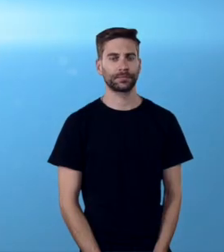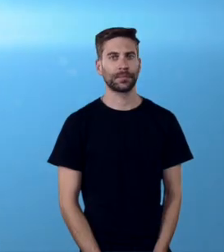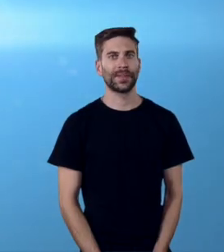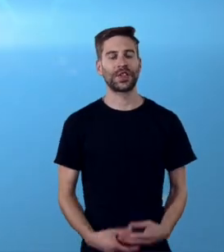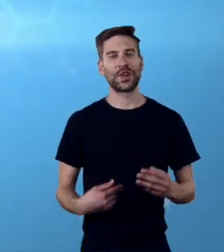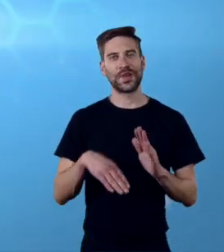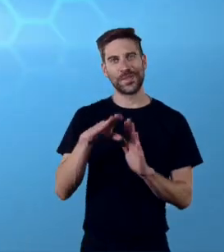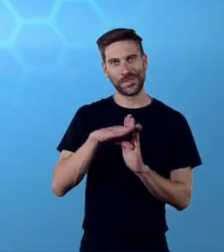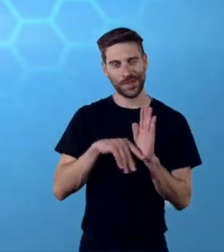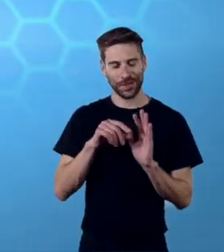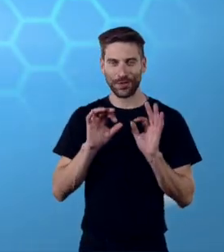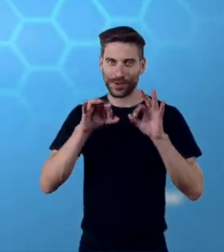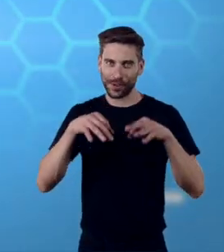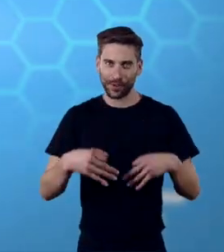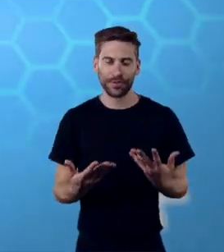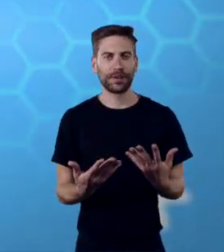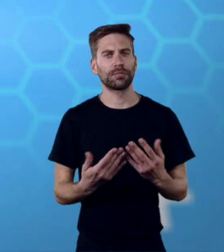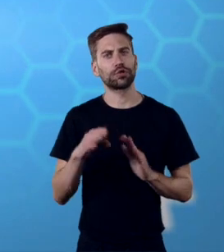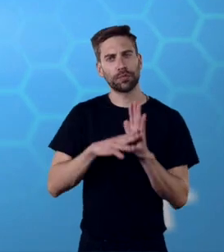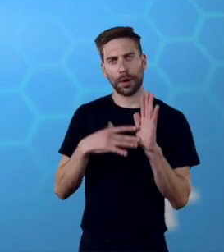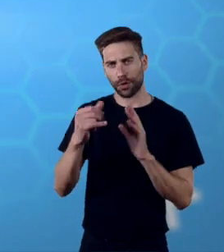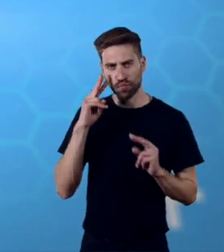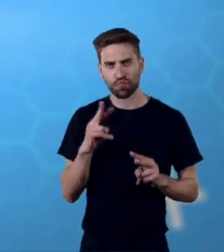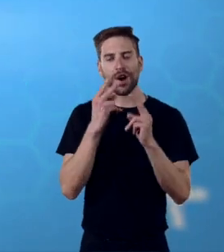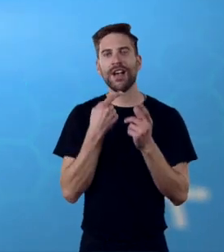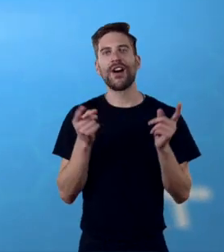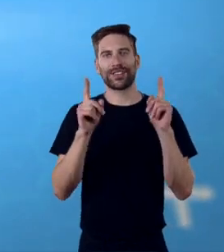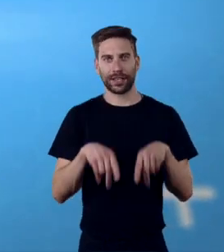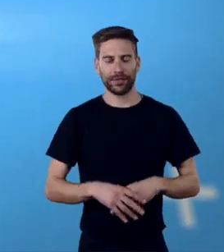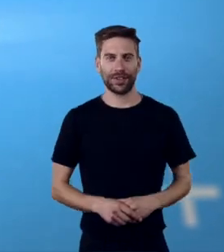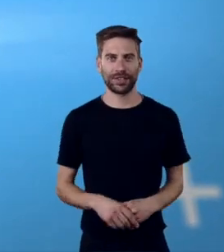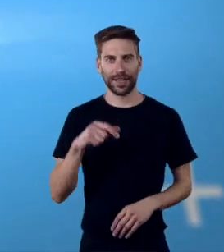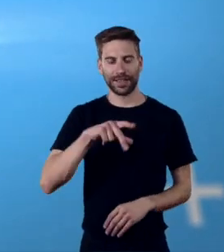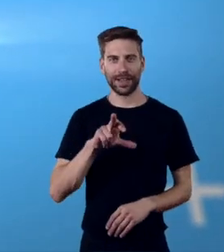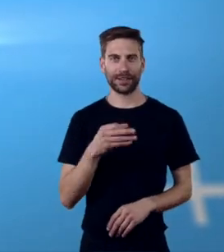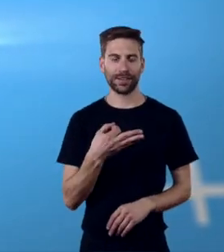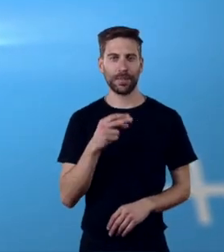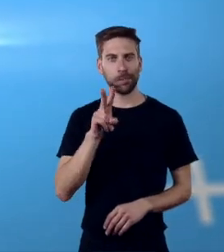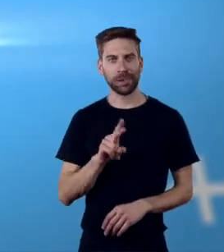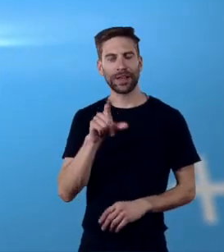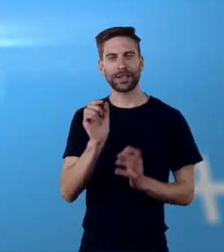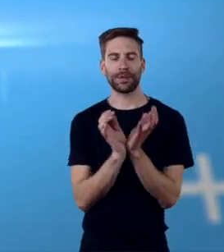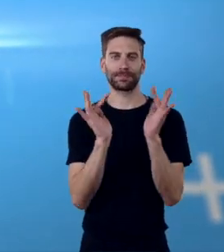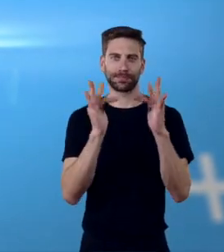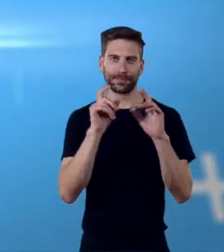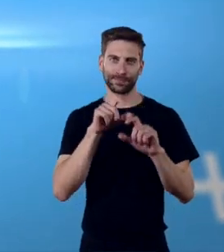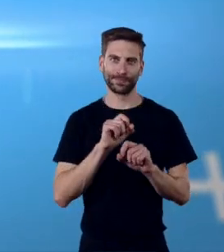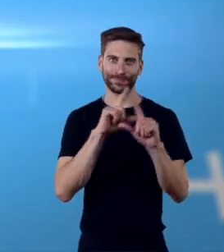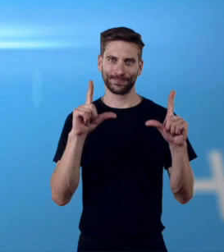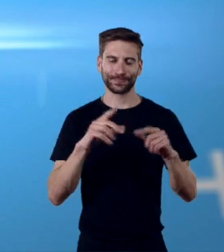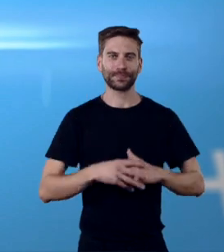Chegamos ao fim desta edição, mas marcamos encontros já no próximo programa, aqui, na RTP2 e RTP Play.